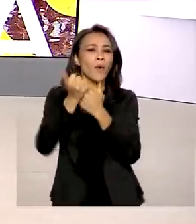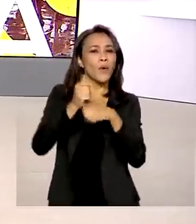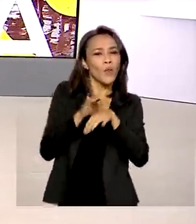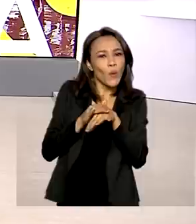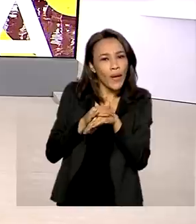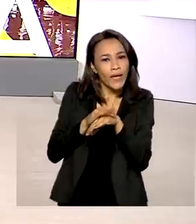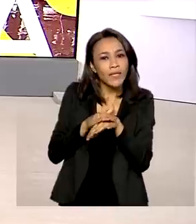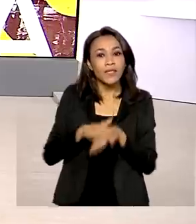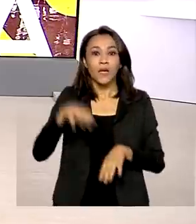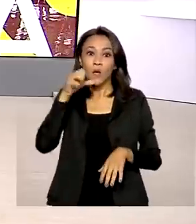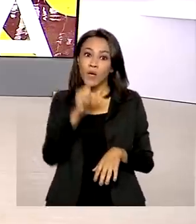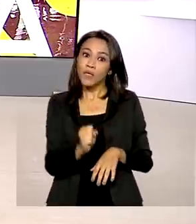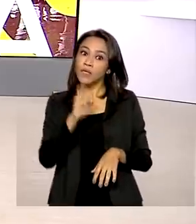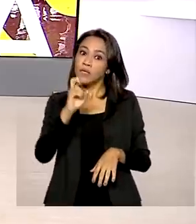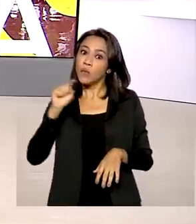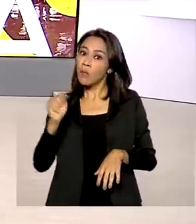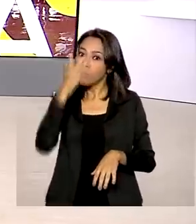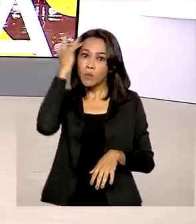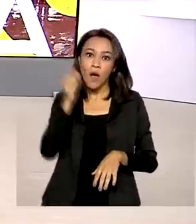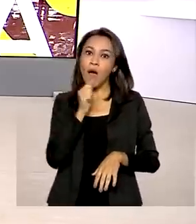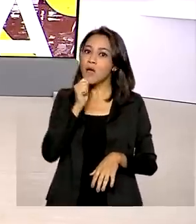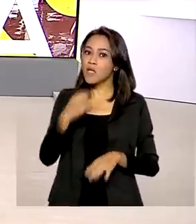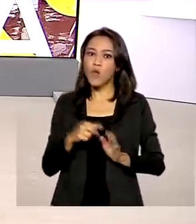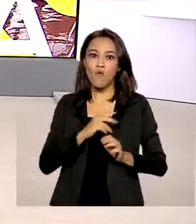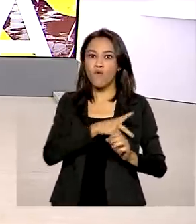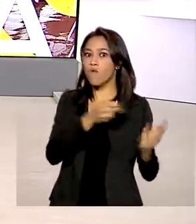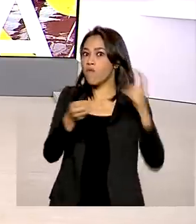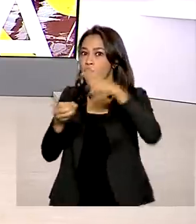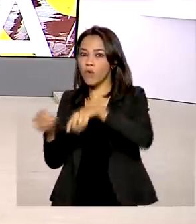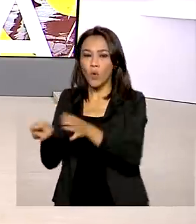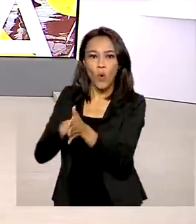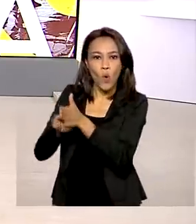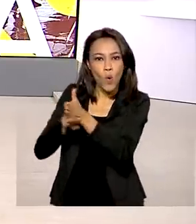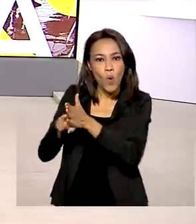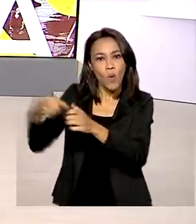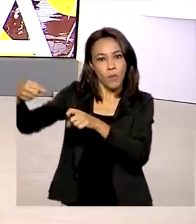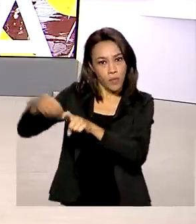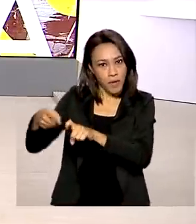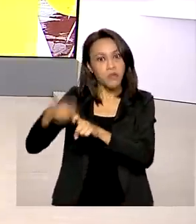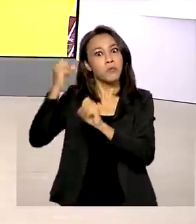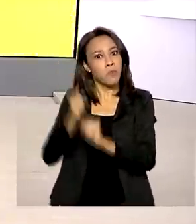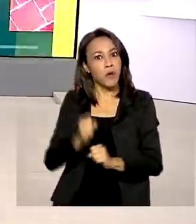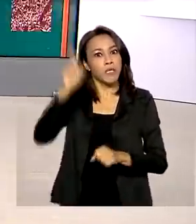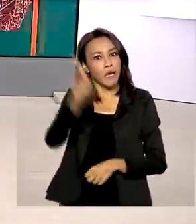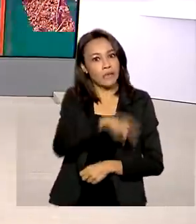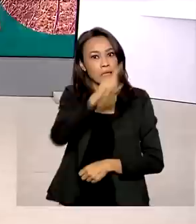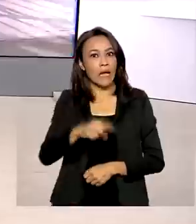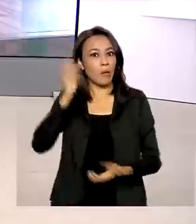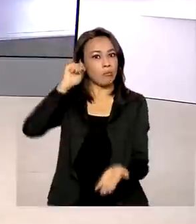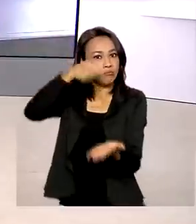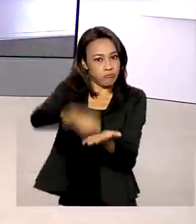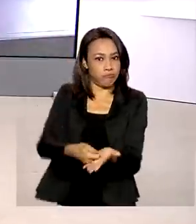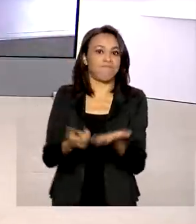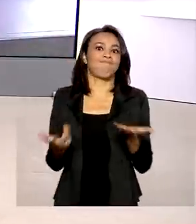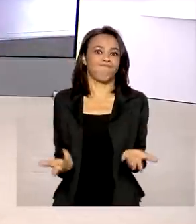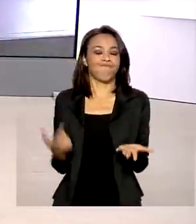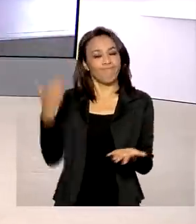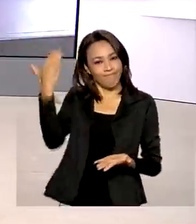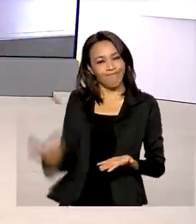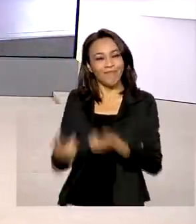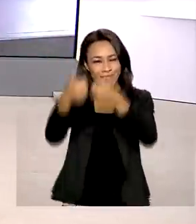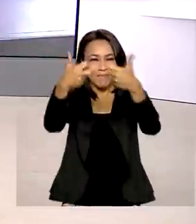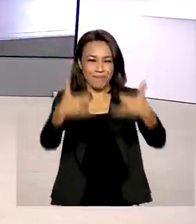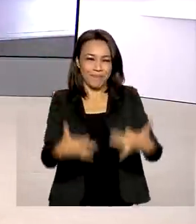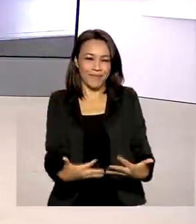mil pessoas não realizaram a perícia médica e podem ter o pagamento suspenso. Márcia Fernandes traz ao vivo os detalhes para a